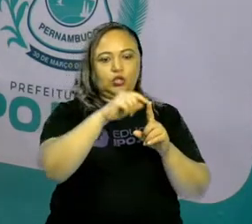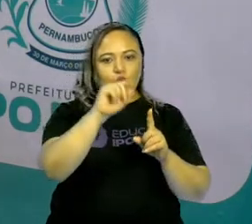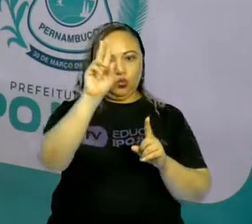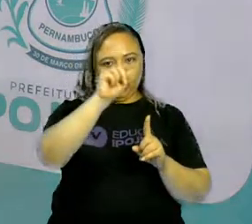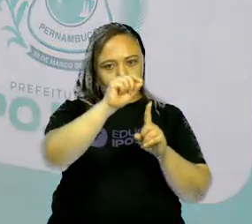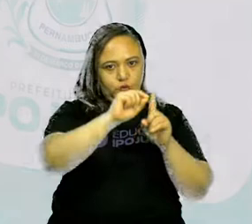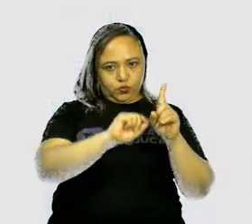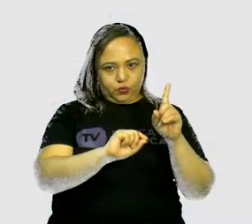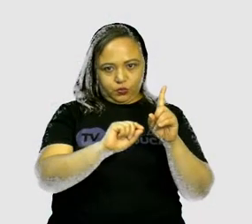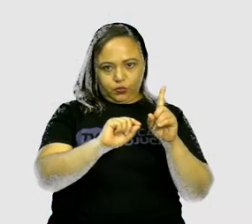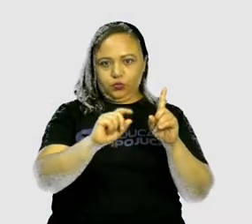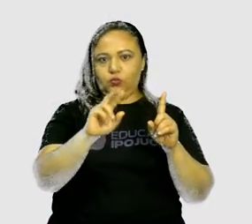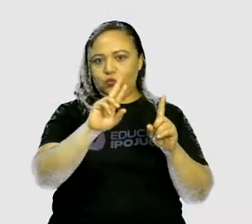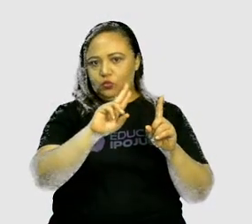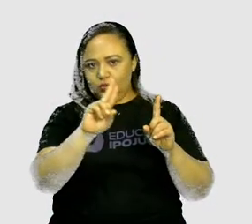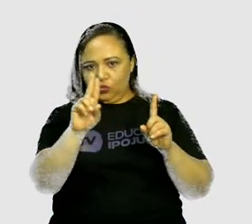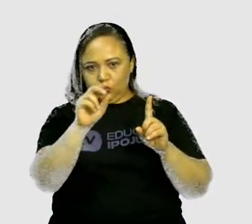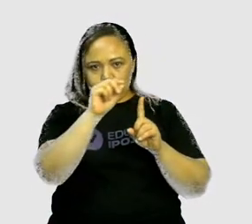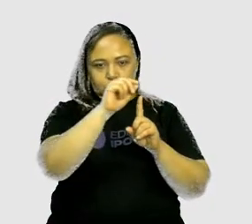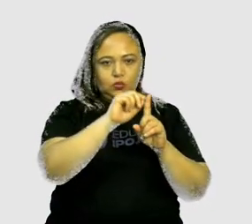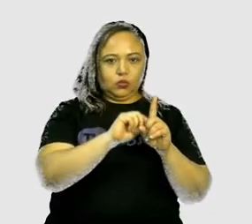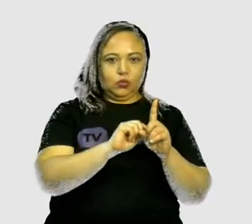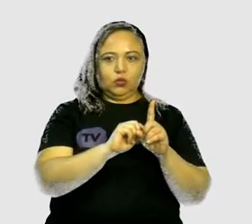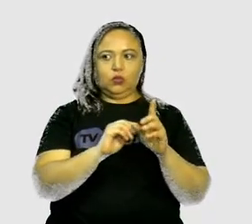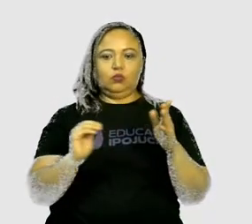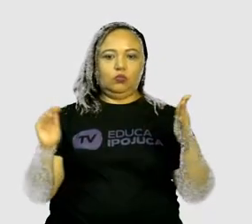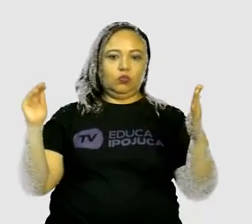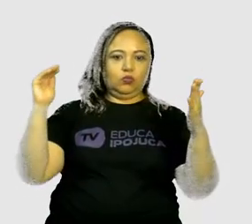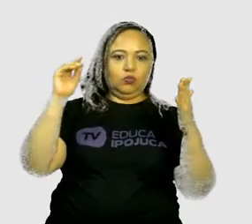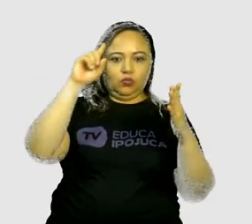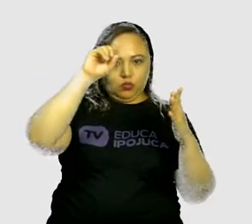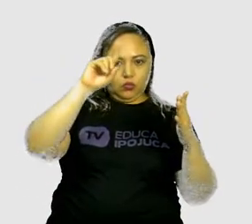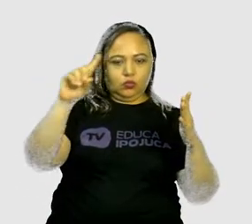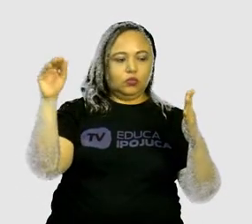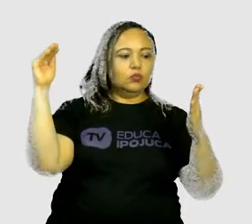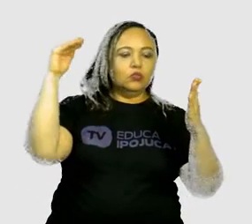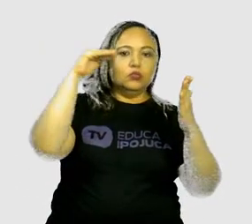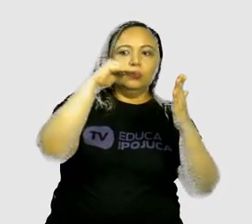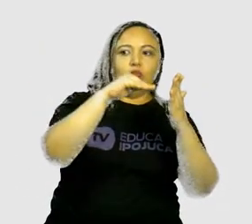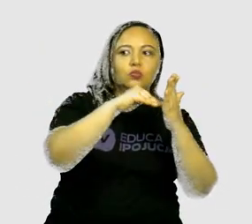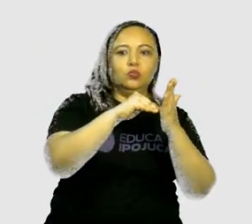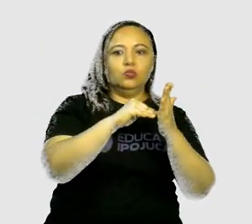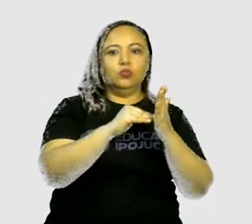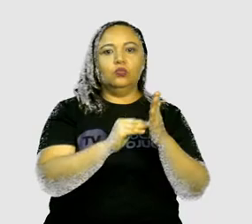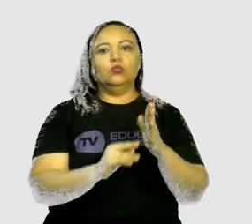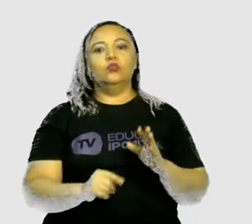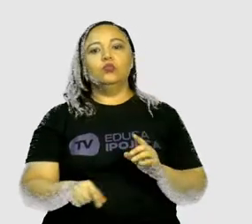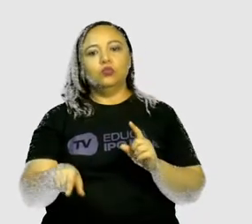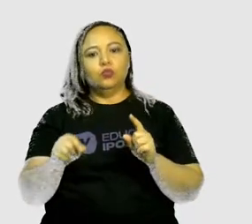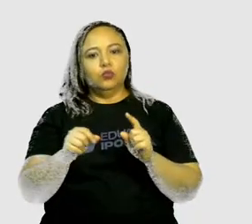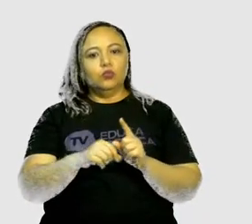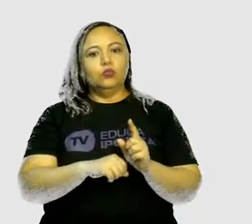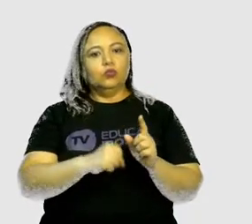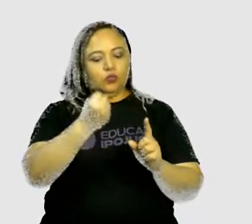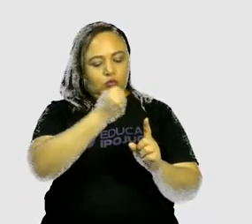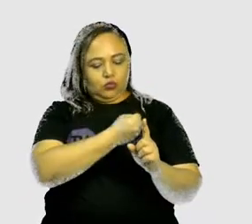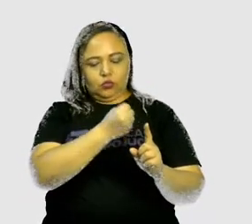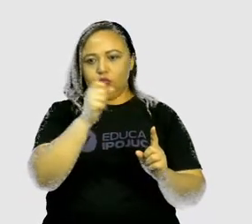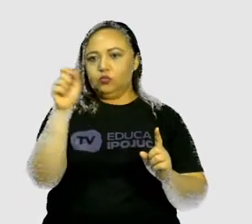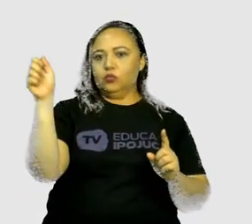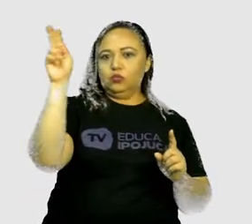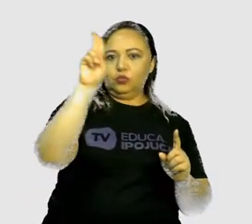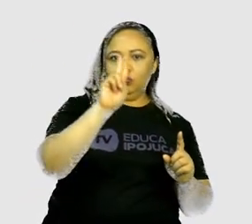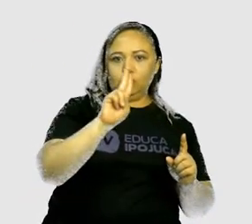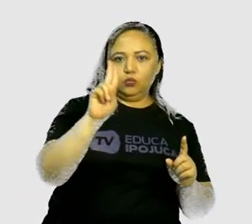mês, tem o vencimento, tem aqui o consumo, que a pessoa consumiu, a